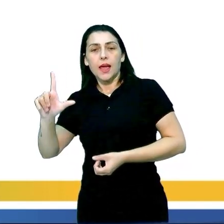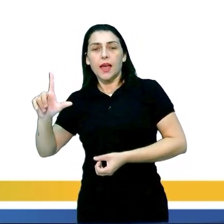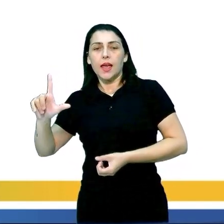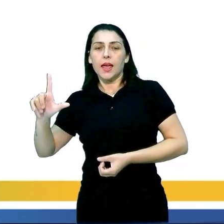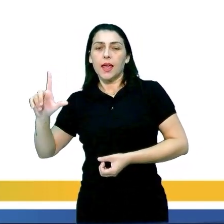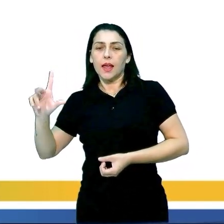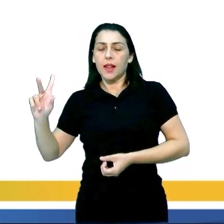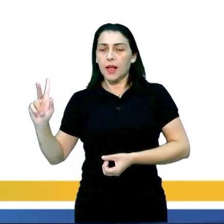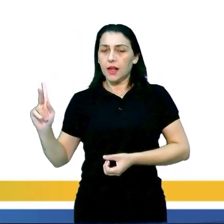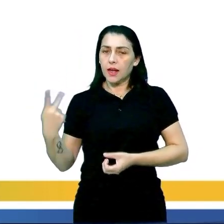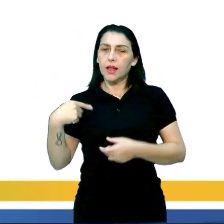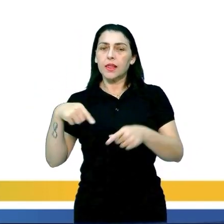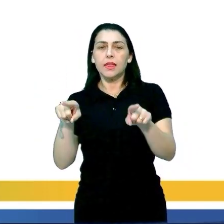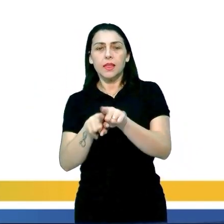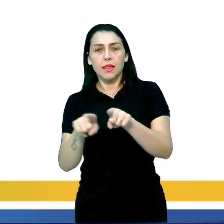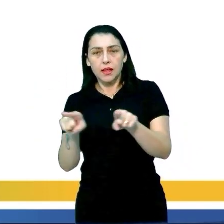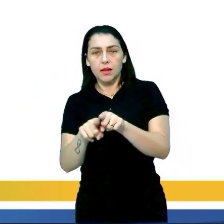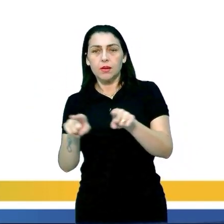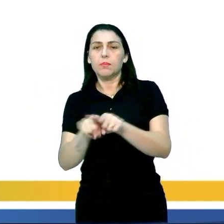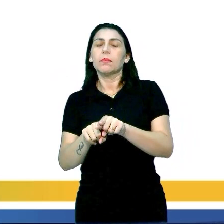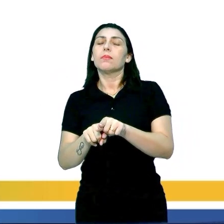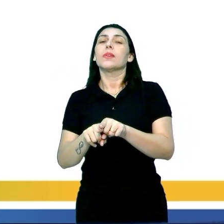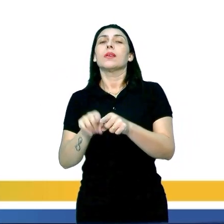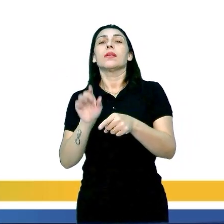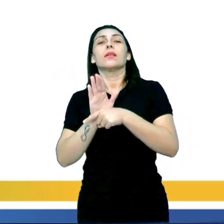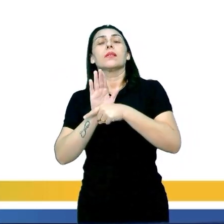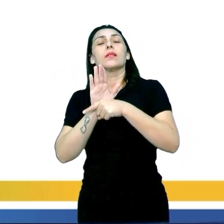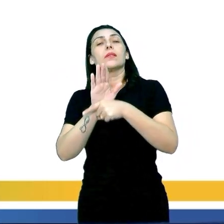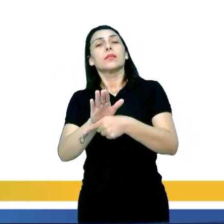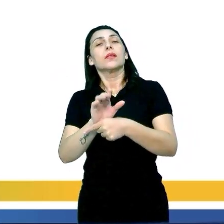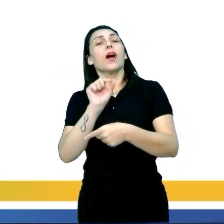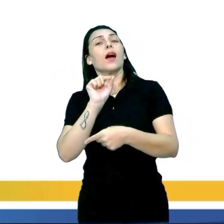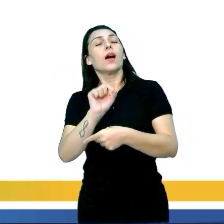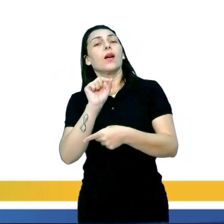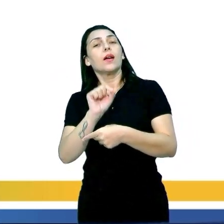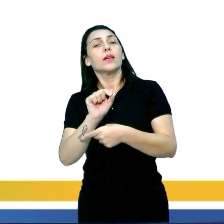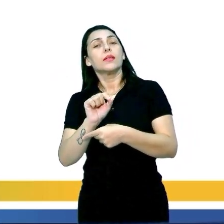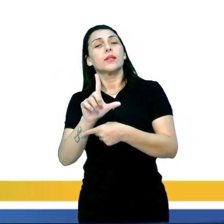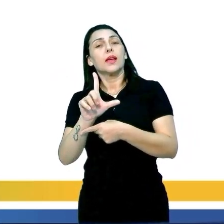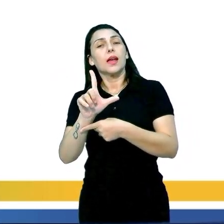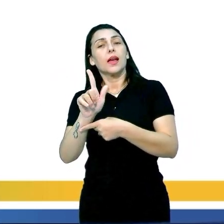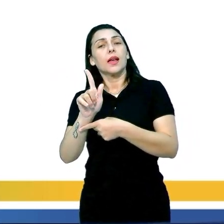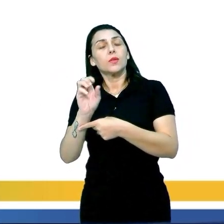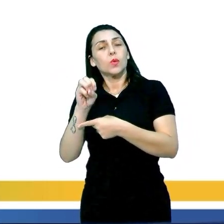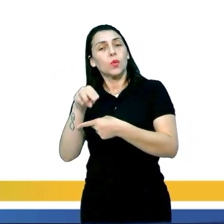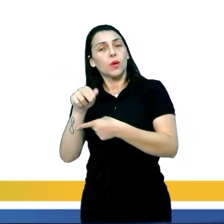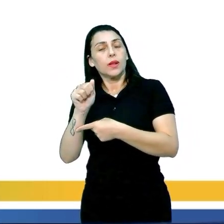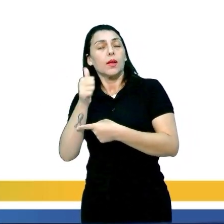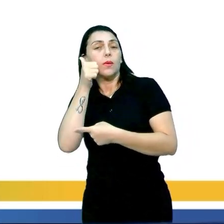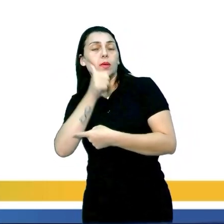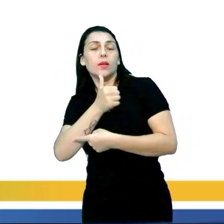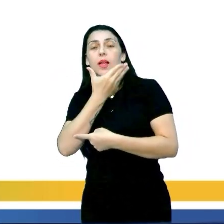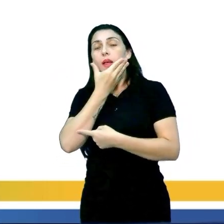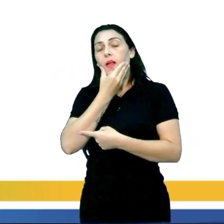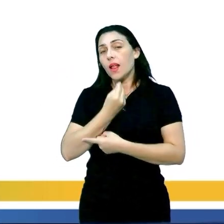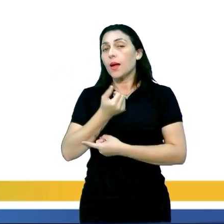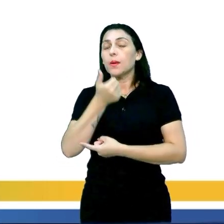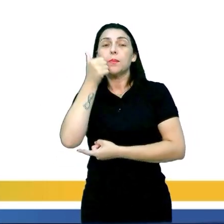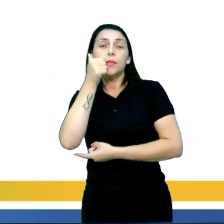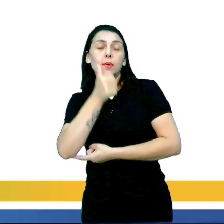que é um outro hormônio, que também vai atuar aí nas gônadas feminina e masculina. No caso do